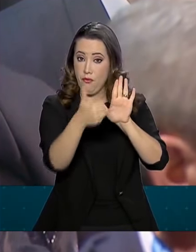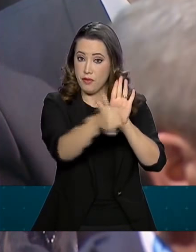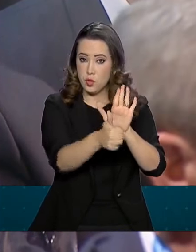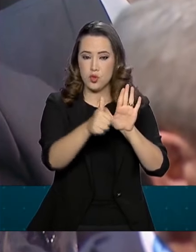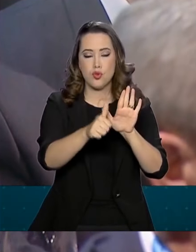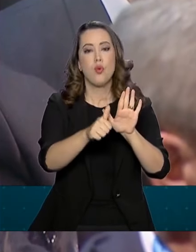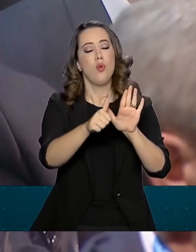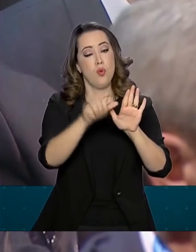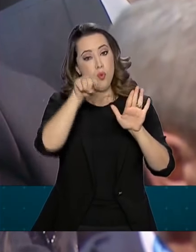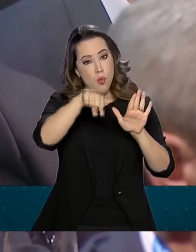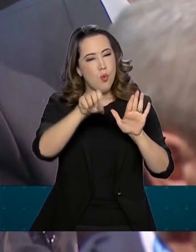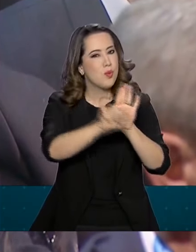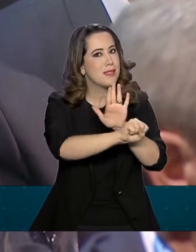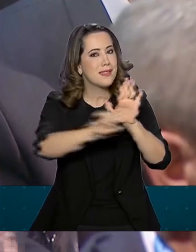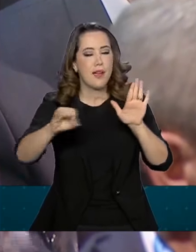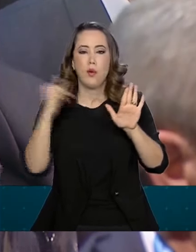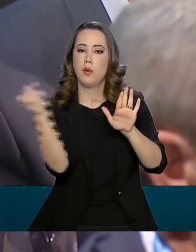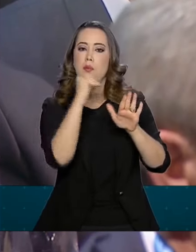América do Sul.